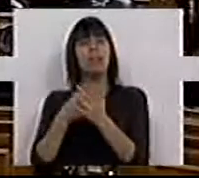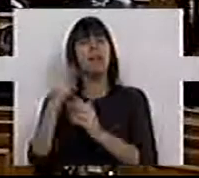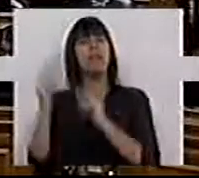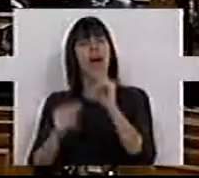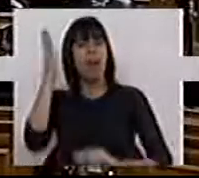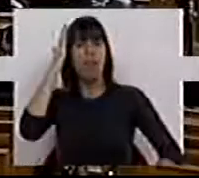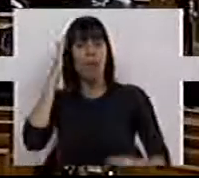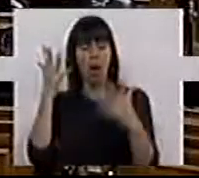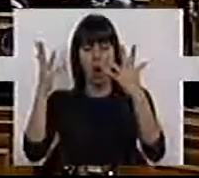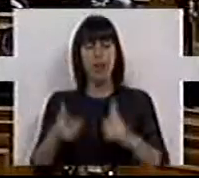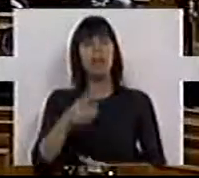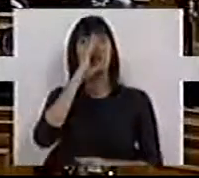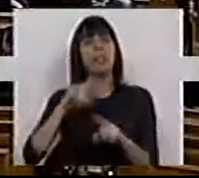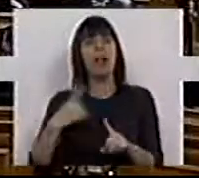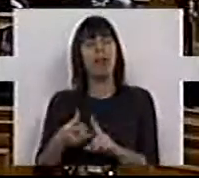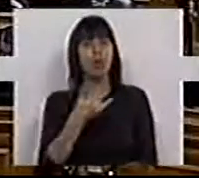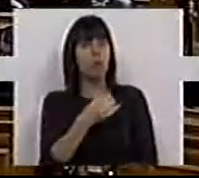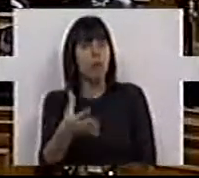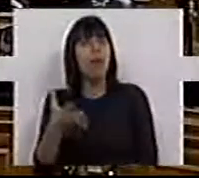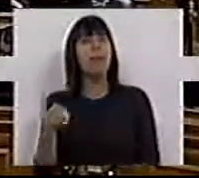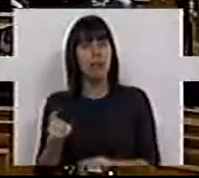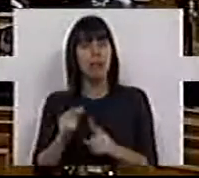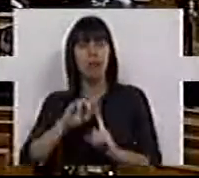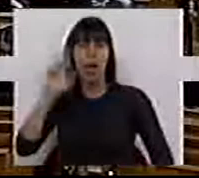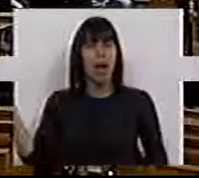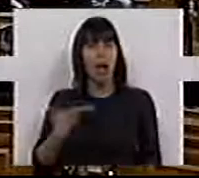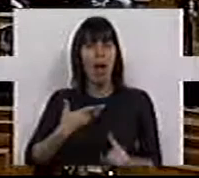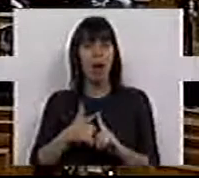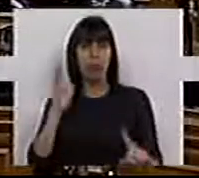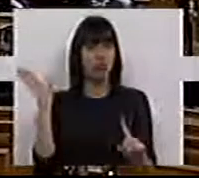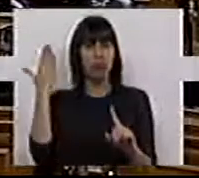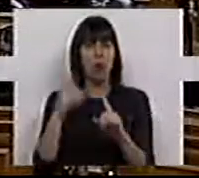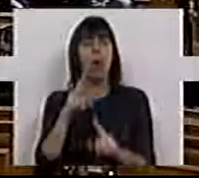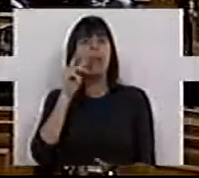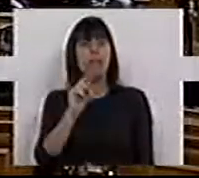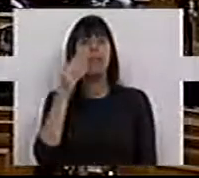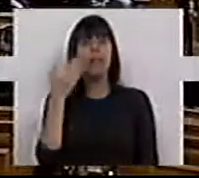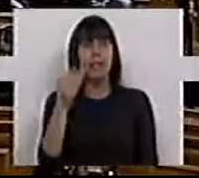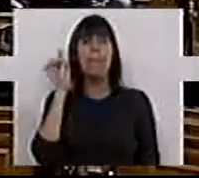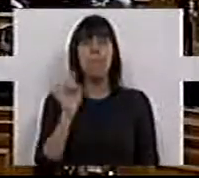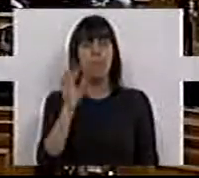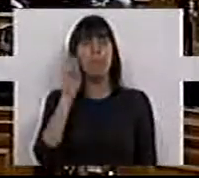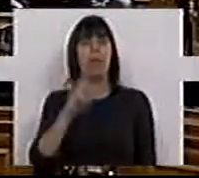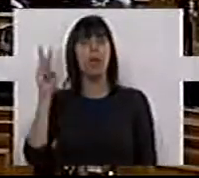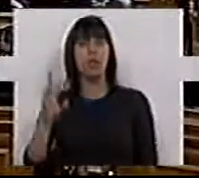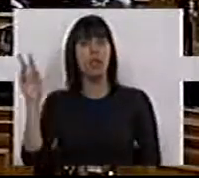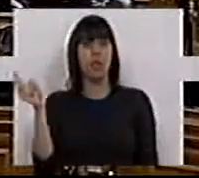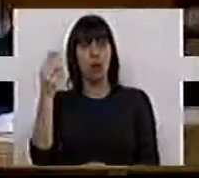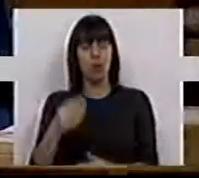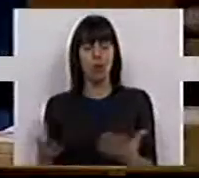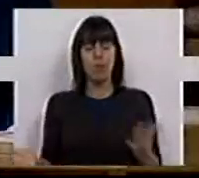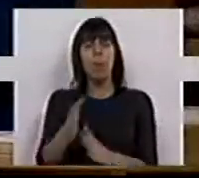prevista para o Orçamento do Estado para 2015 bate todos os recordes. 37 mil milhões de euros.